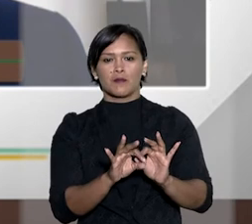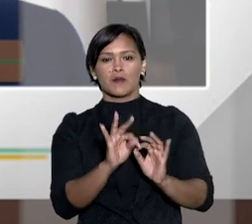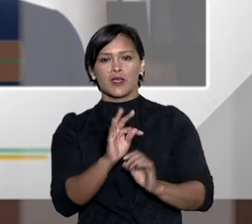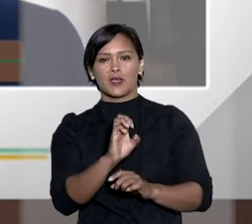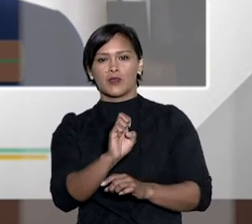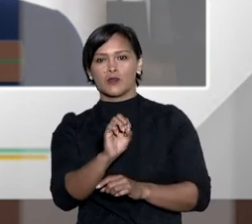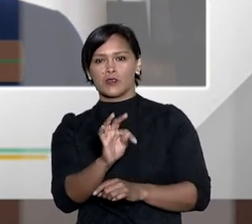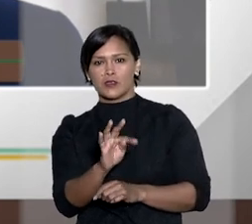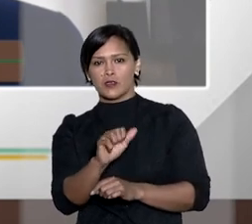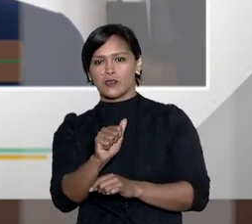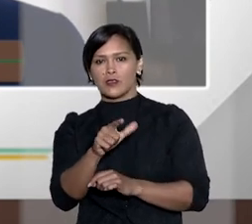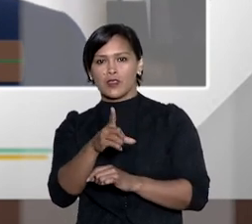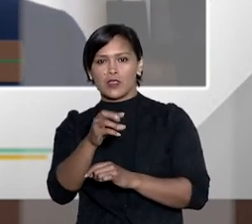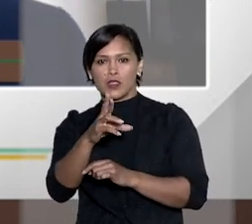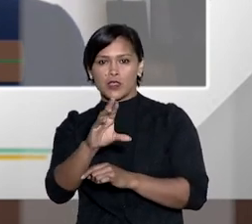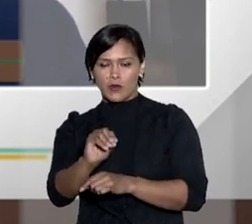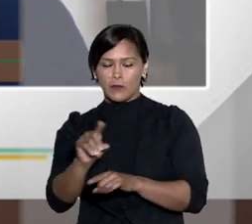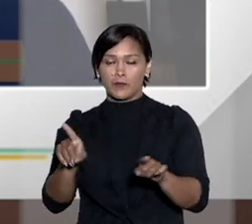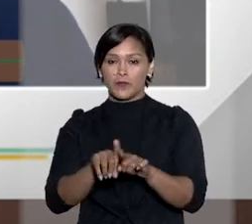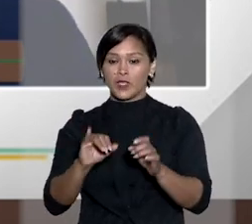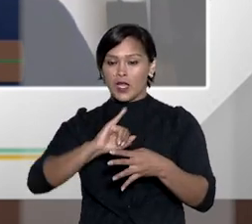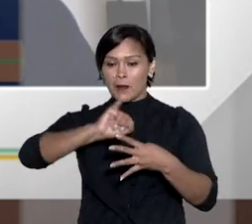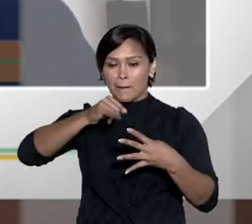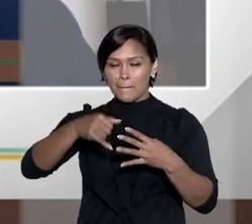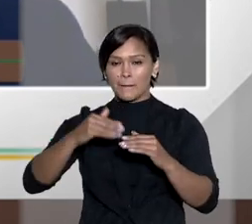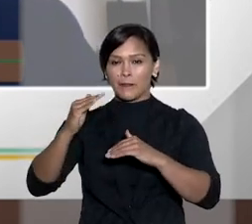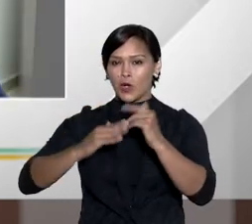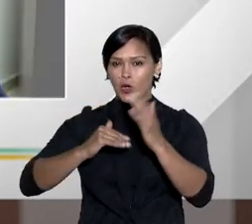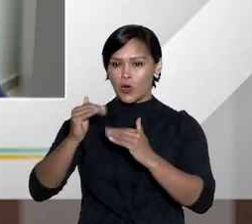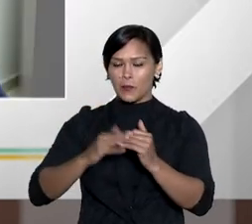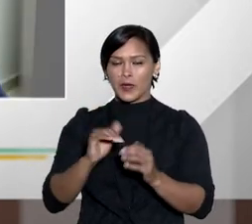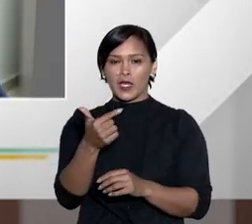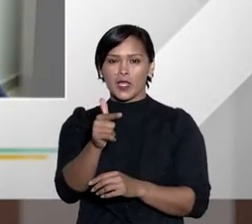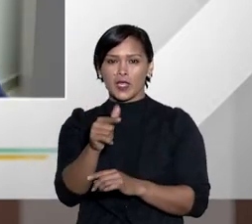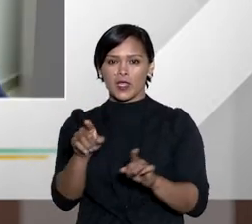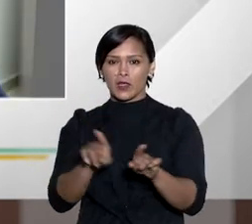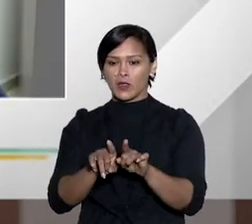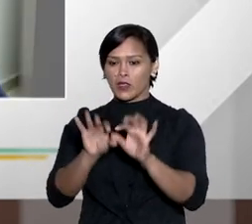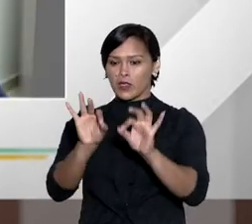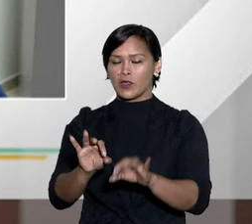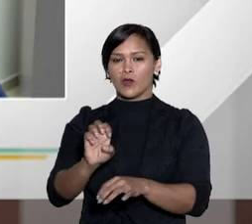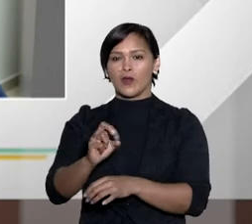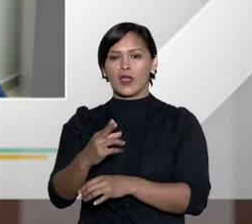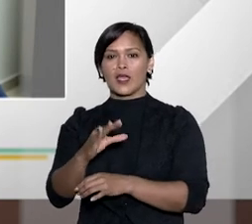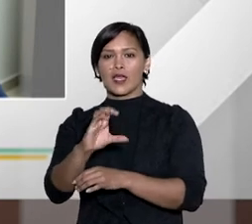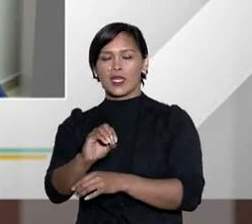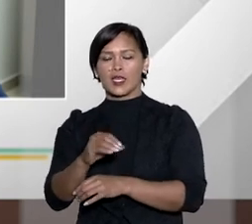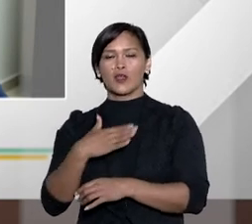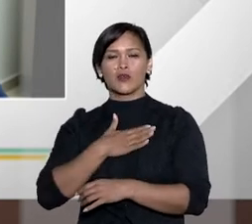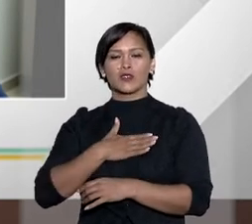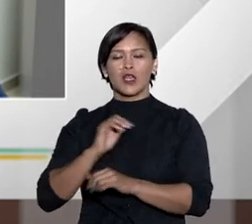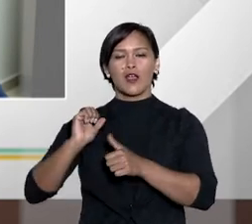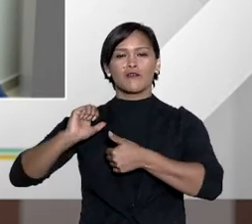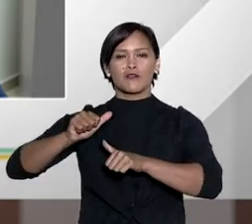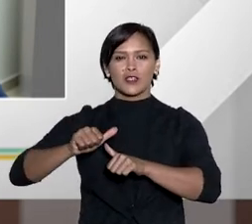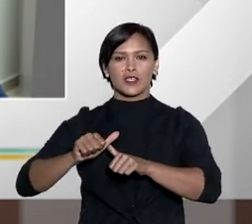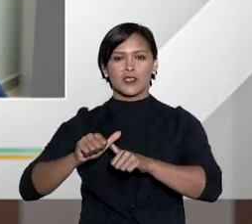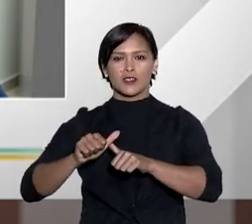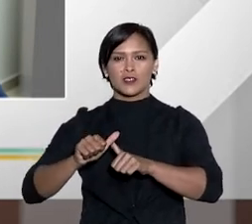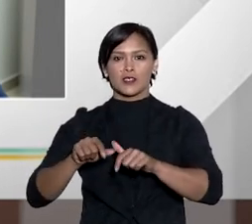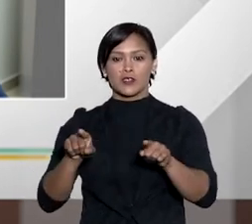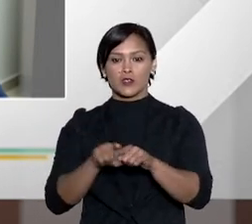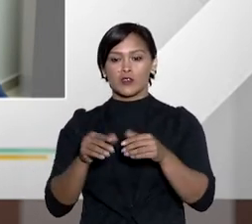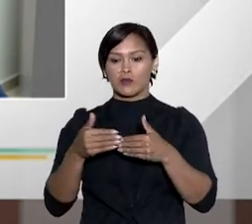voltar para o testador falando ainda das hipóteses de incompetência doutor Eric